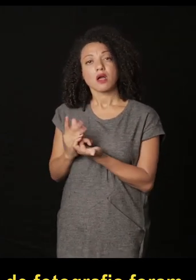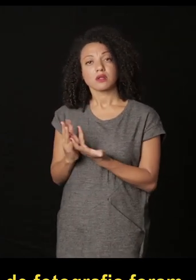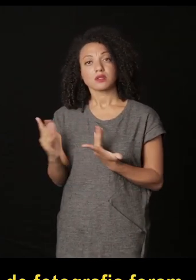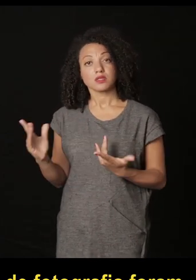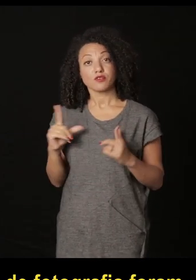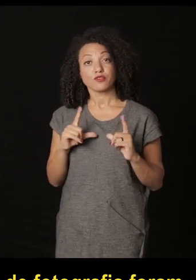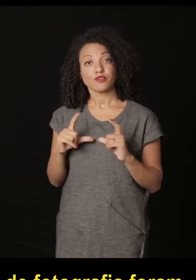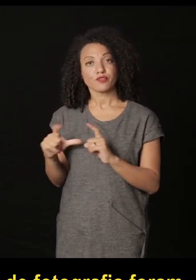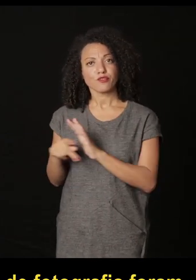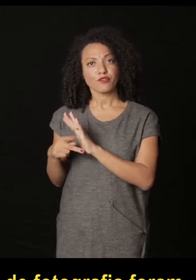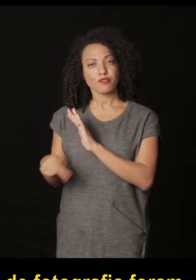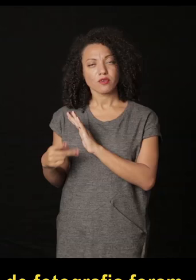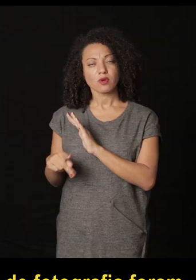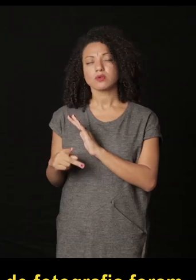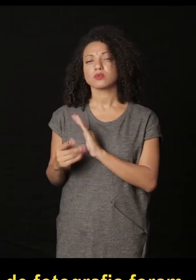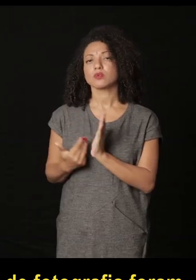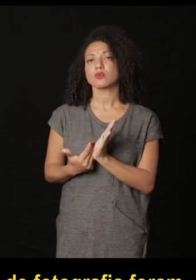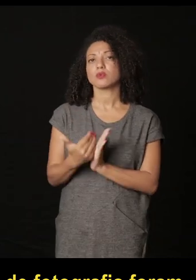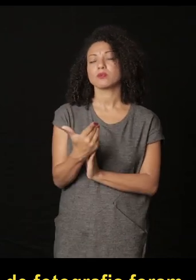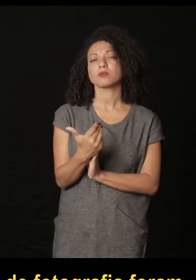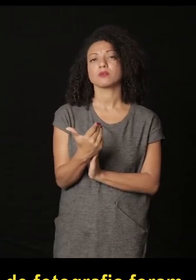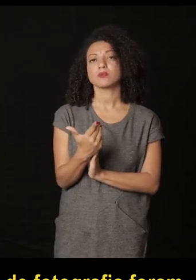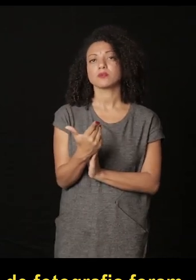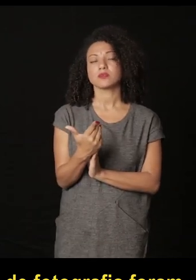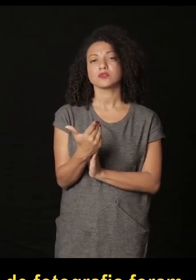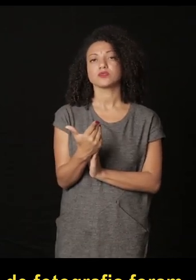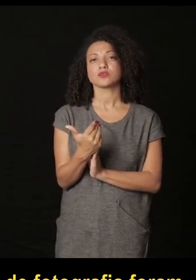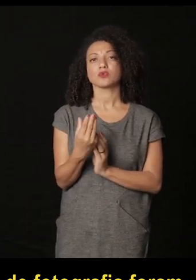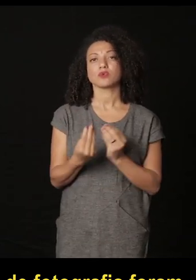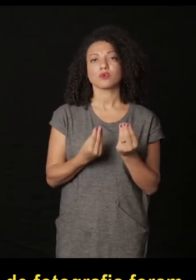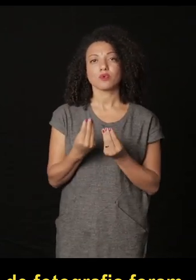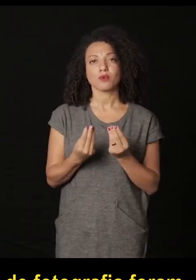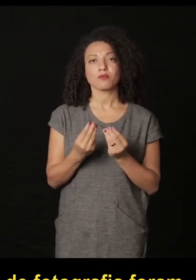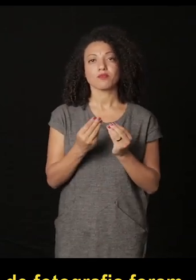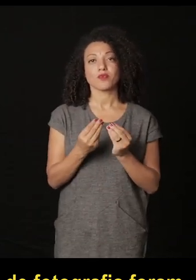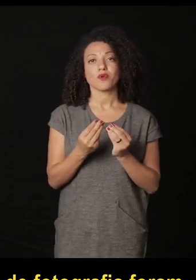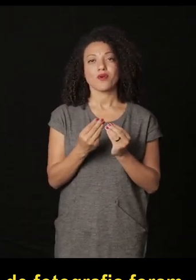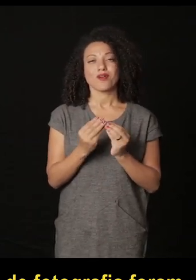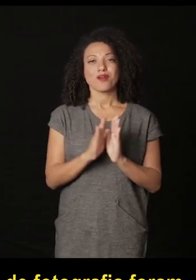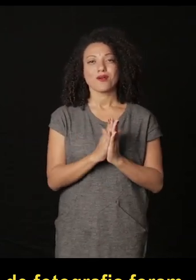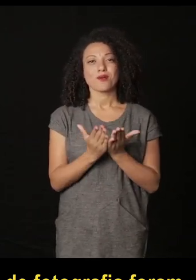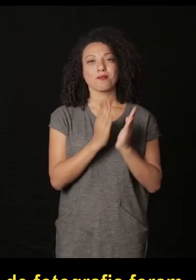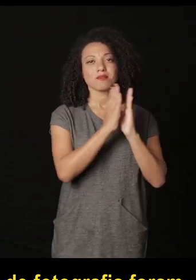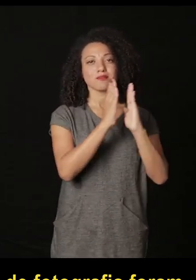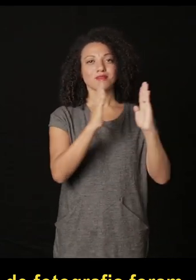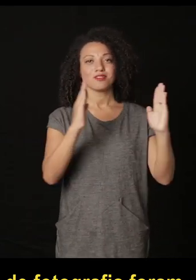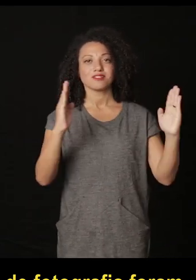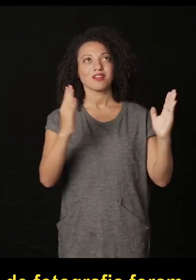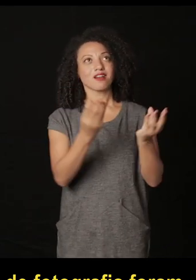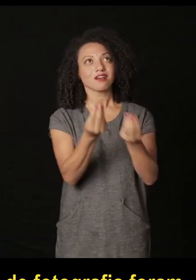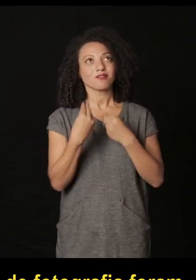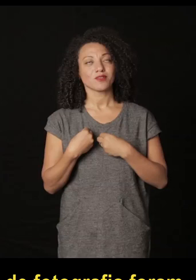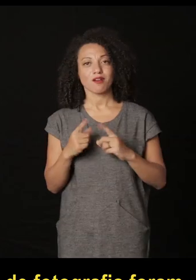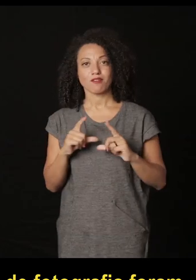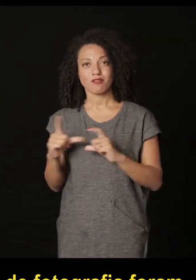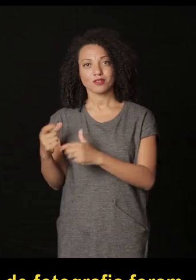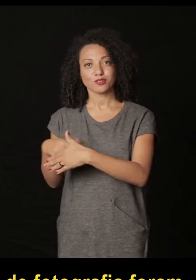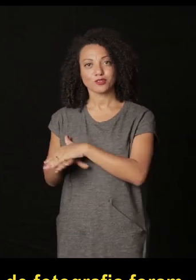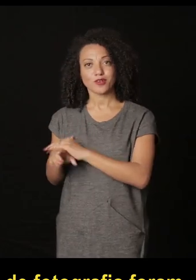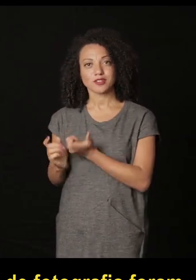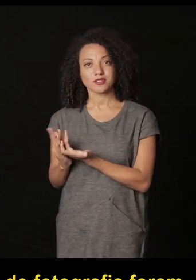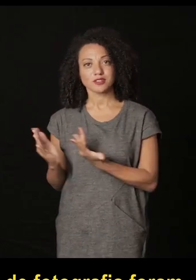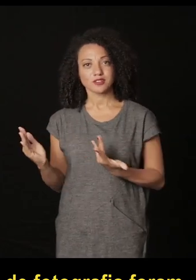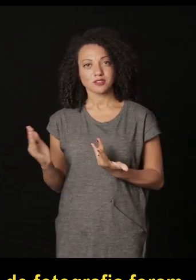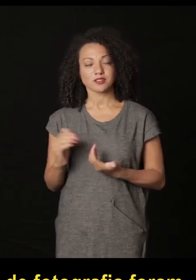Unidos os arquivos de fotografia foram feitos muitas vezes através de